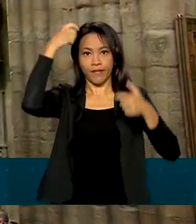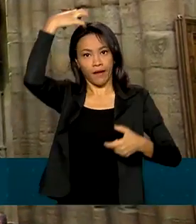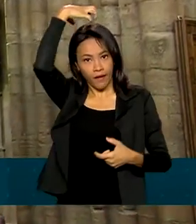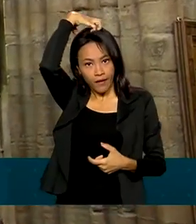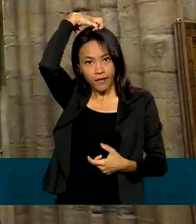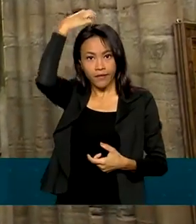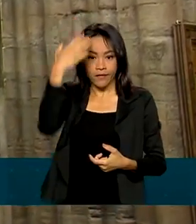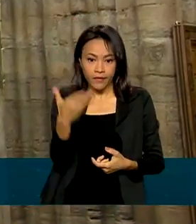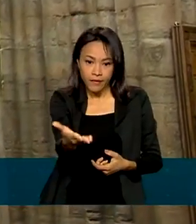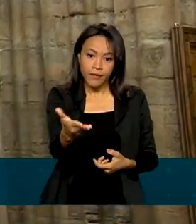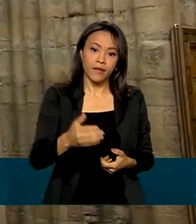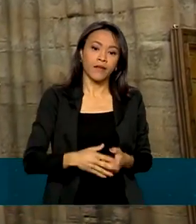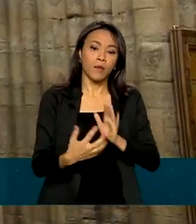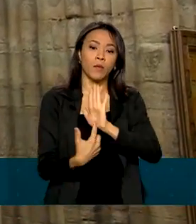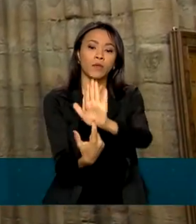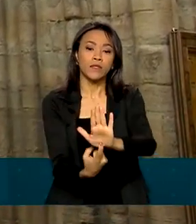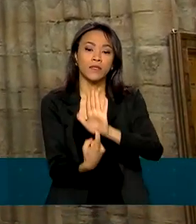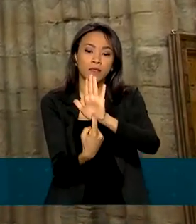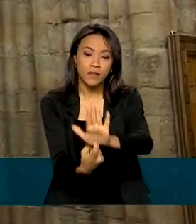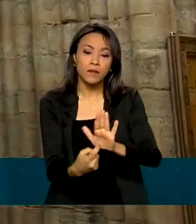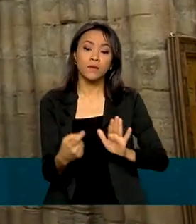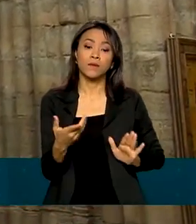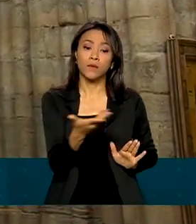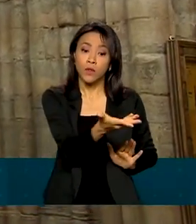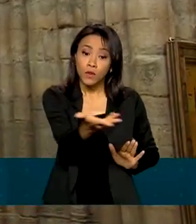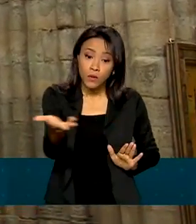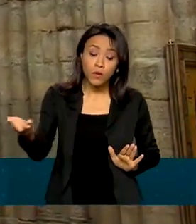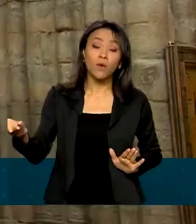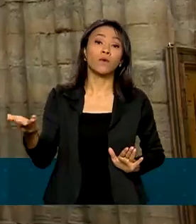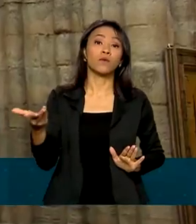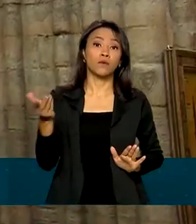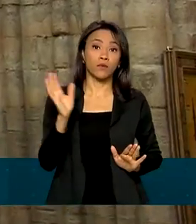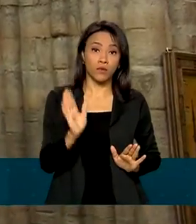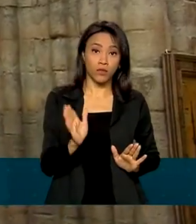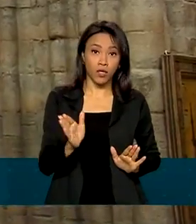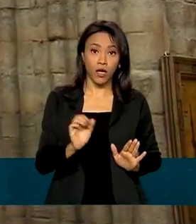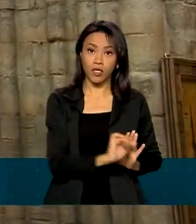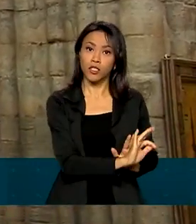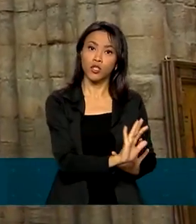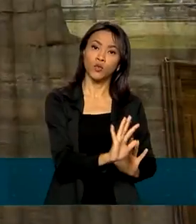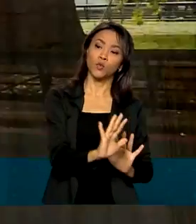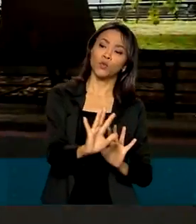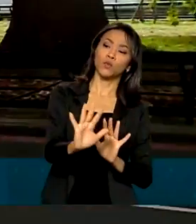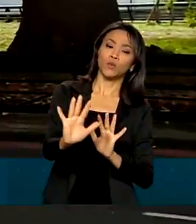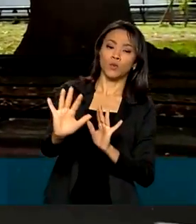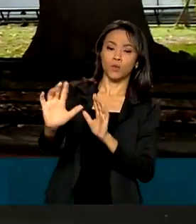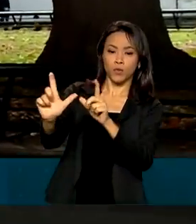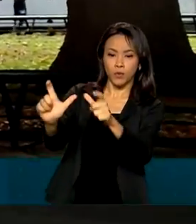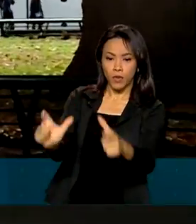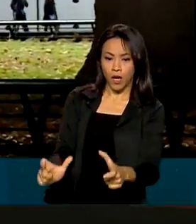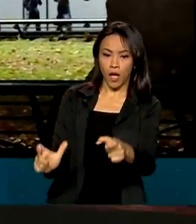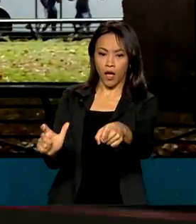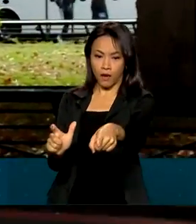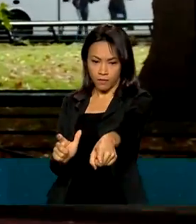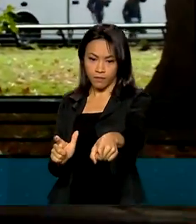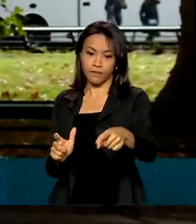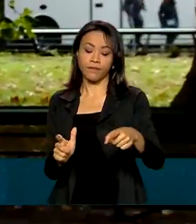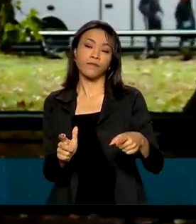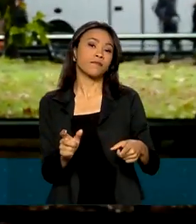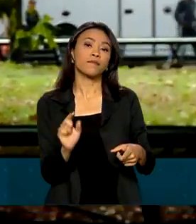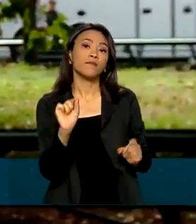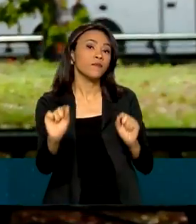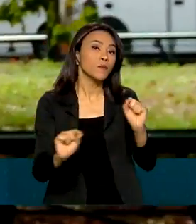cinematográfico vai mostrar a movimentação, todos se encaminhando ali para o Hyde Park, onde está sendo projetado aí